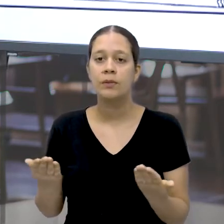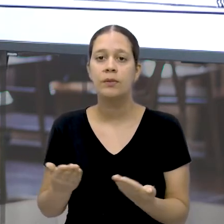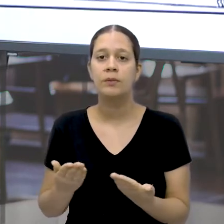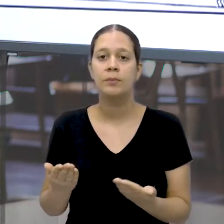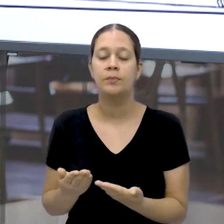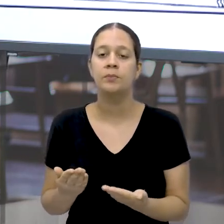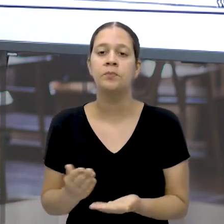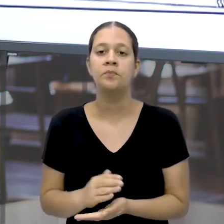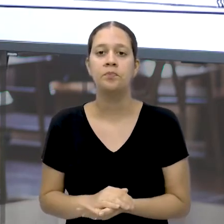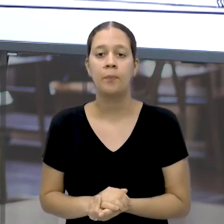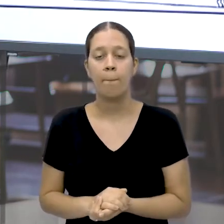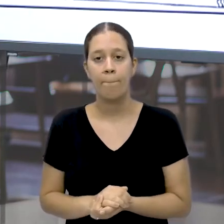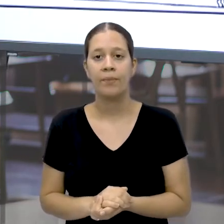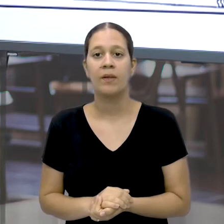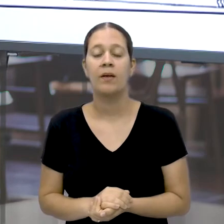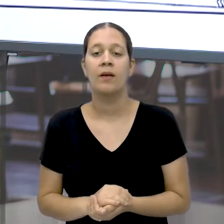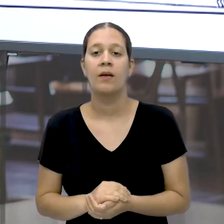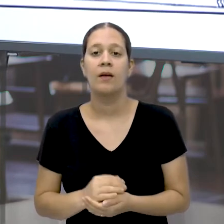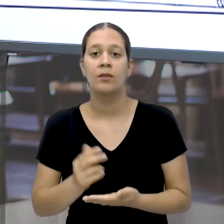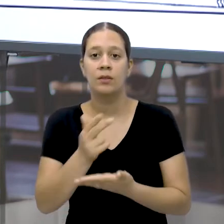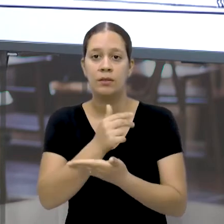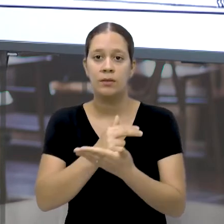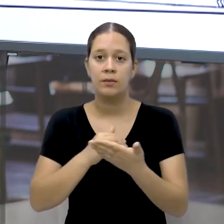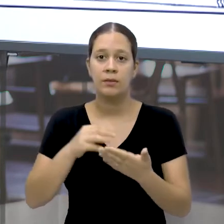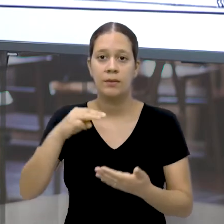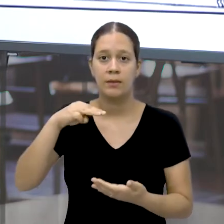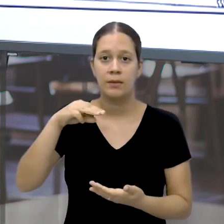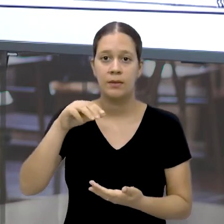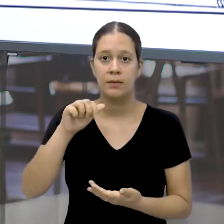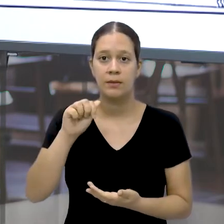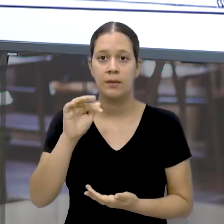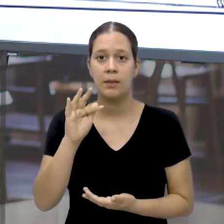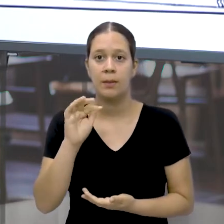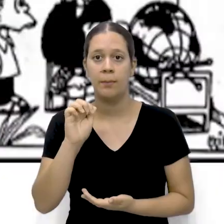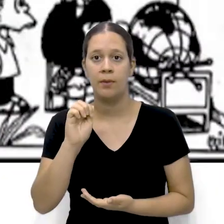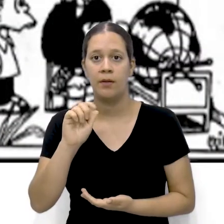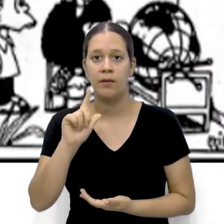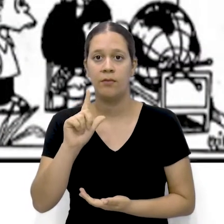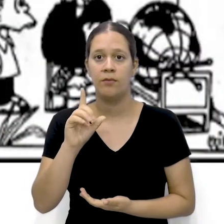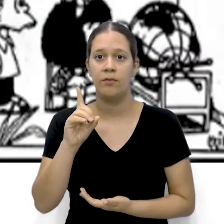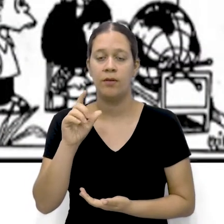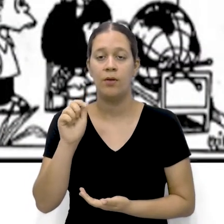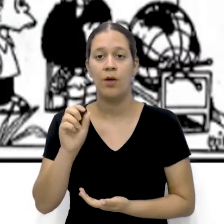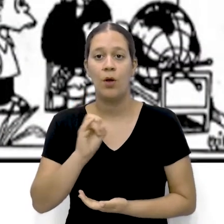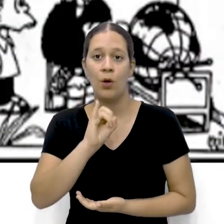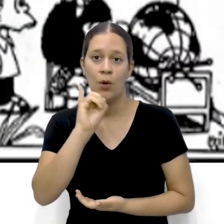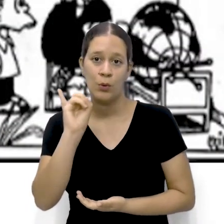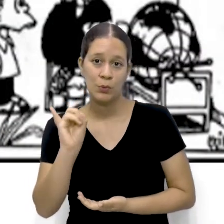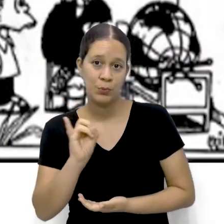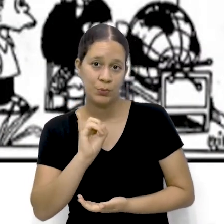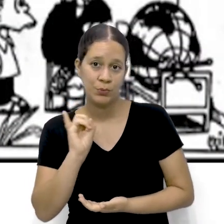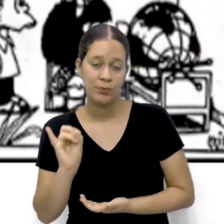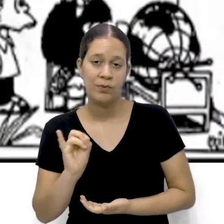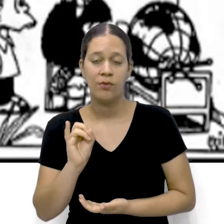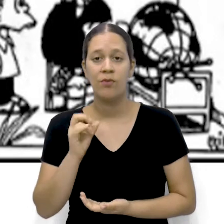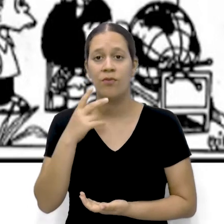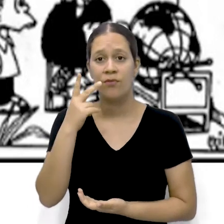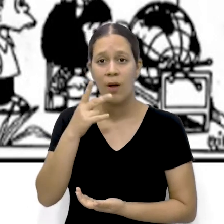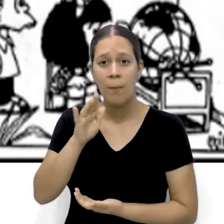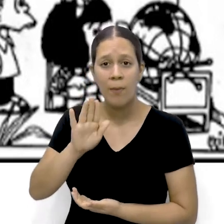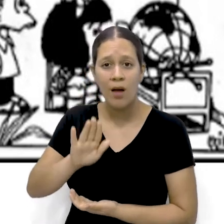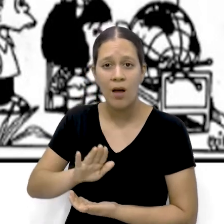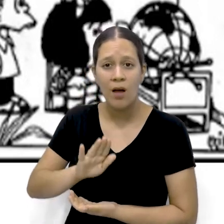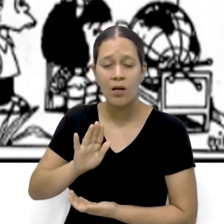Uma análise Da querida De Mafalda Vamos lá? Olá Shhh Fale baixo